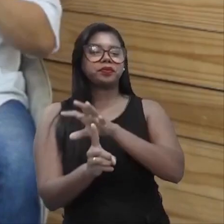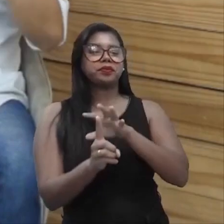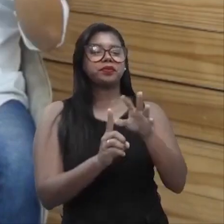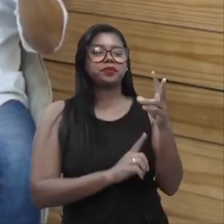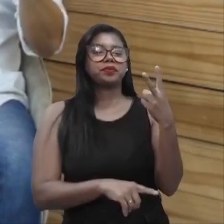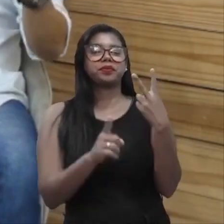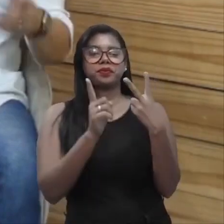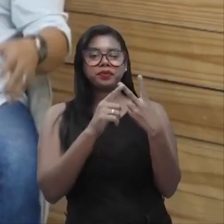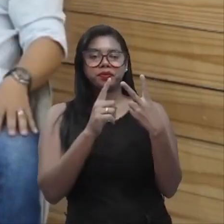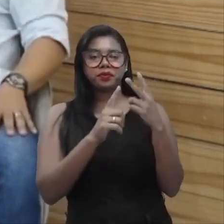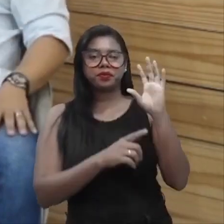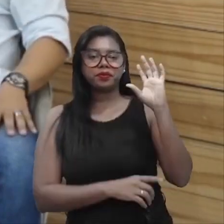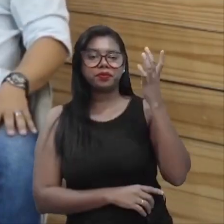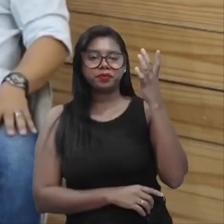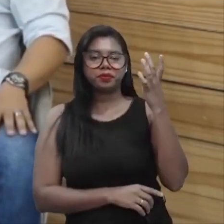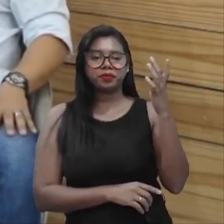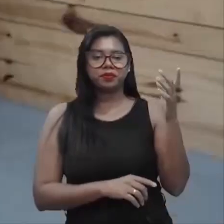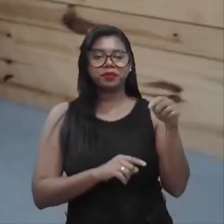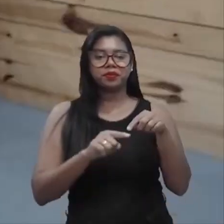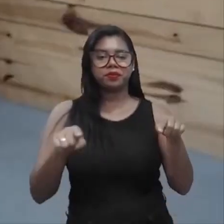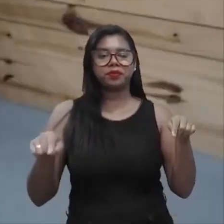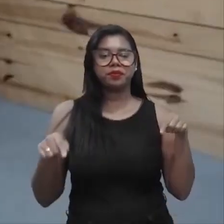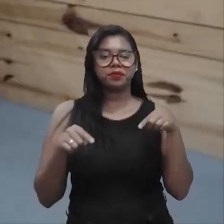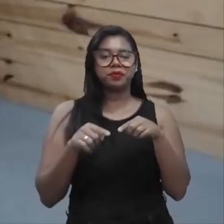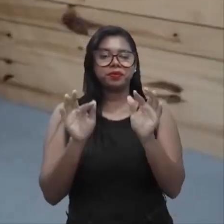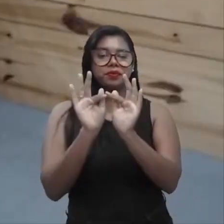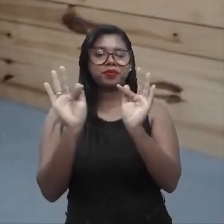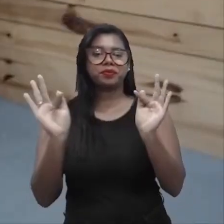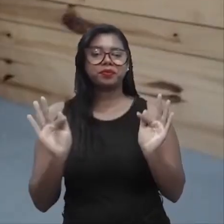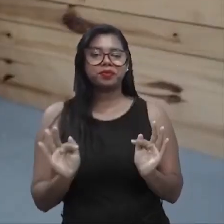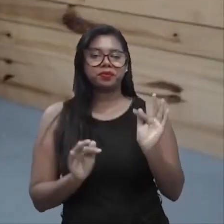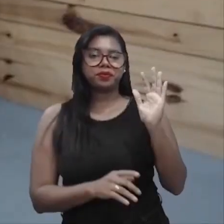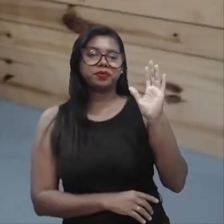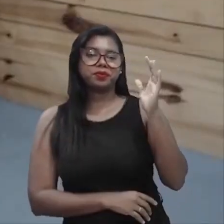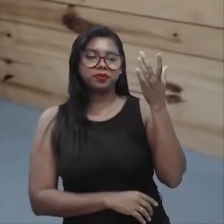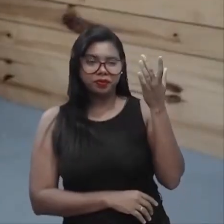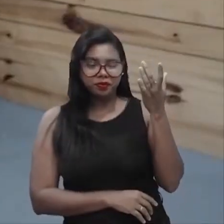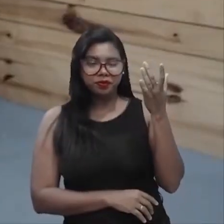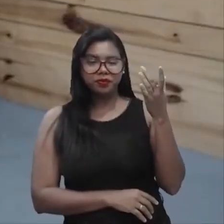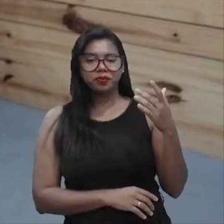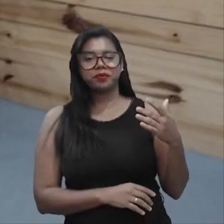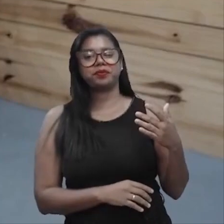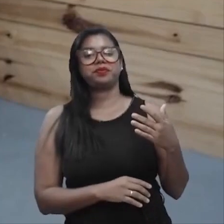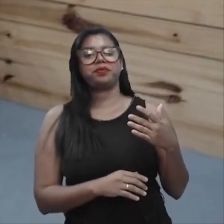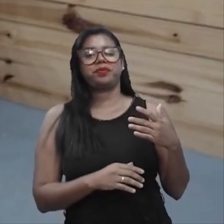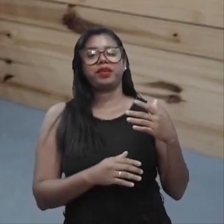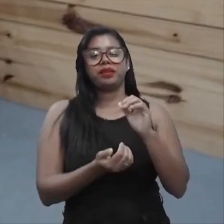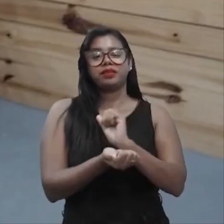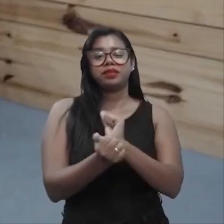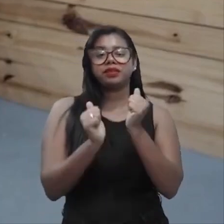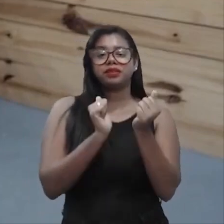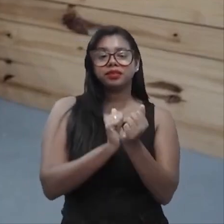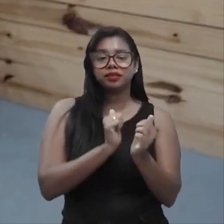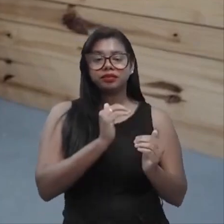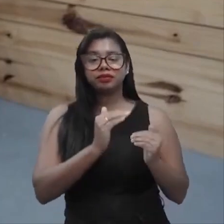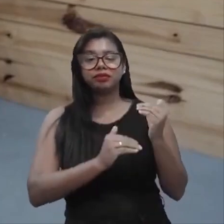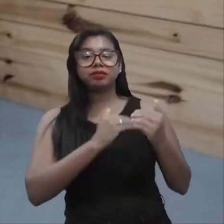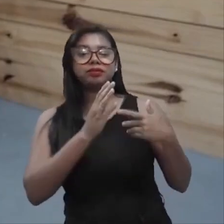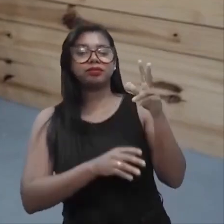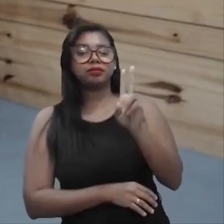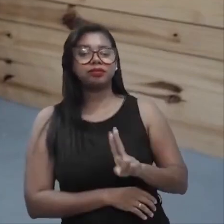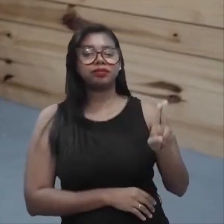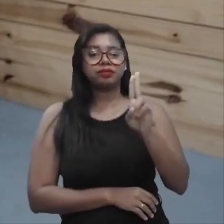elementos, tempo e espaço. Em função do tempo, a qualidade vai se adaptando ao uso,